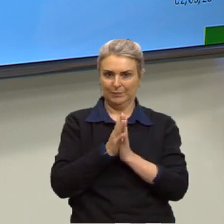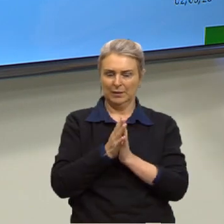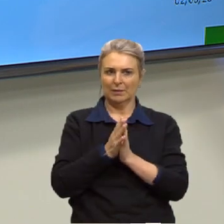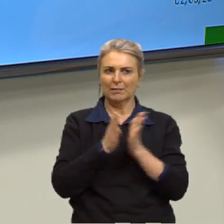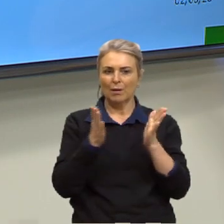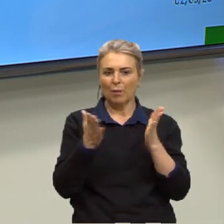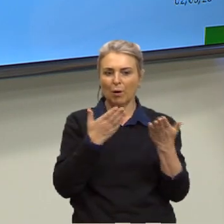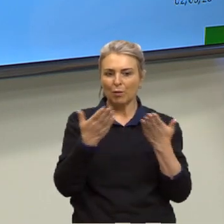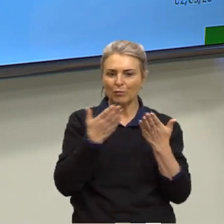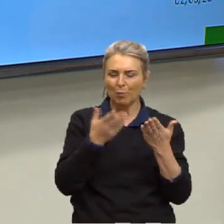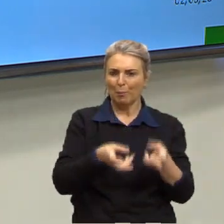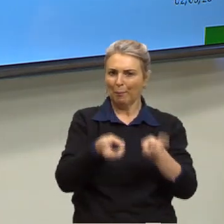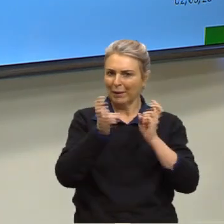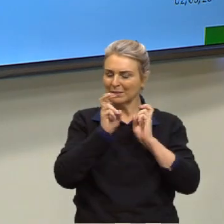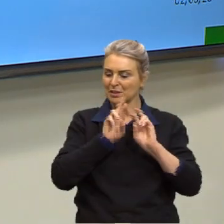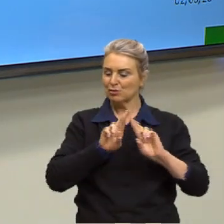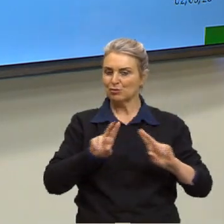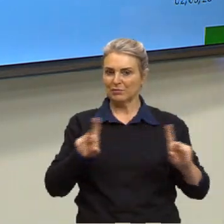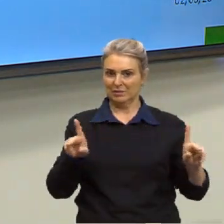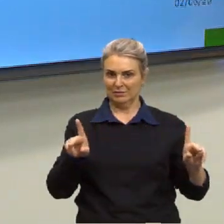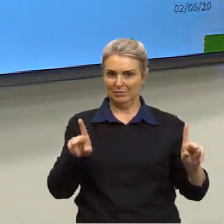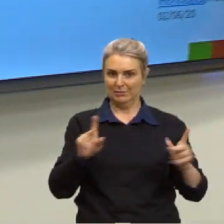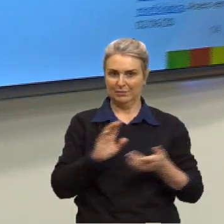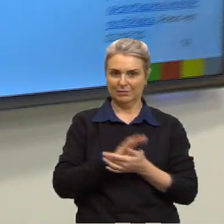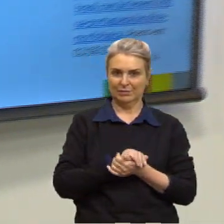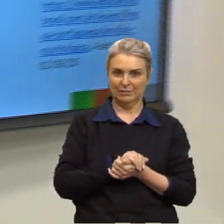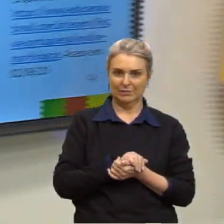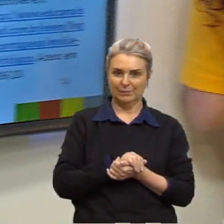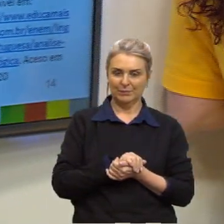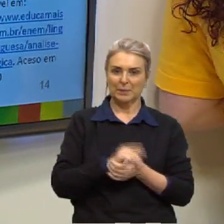diferença entre uma e outra. Primeira coisa,